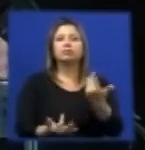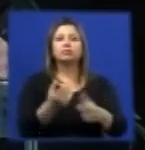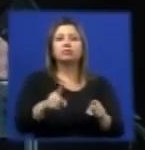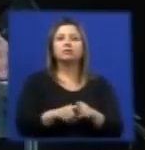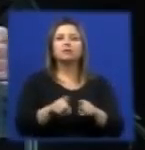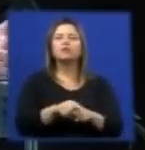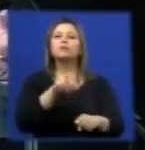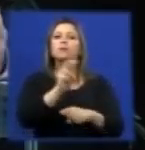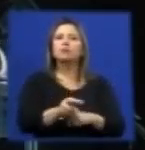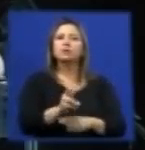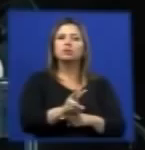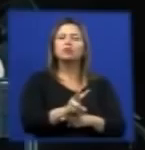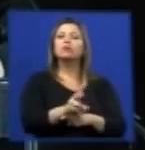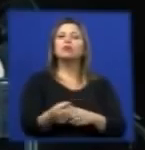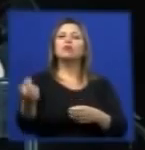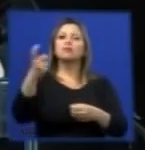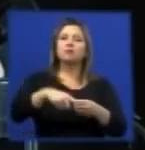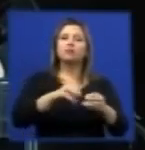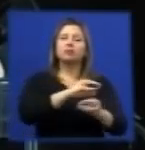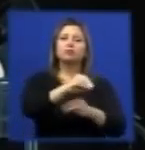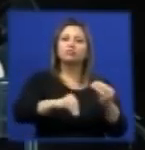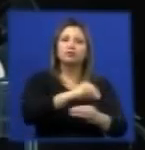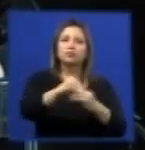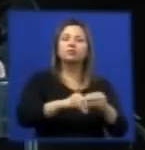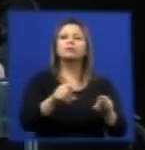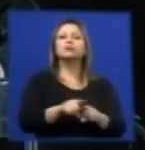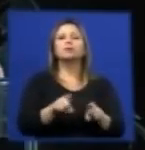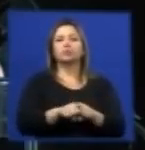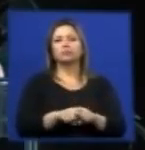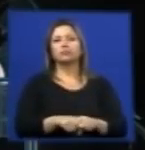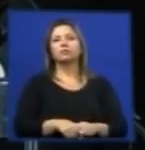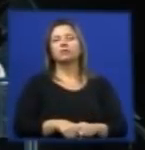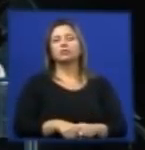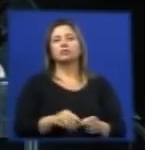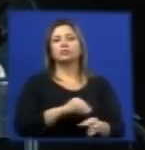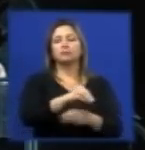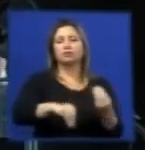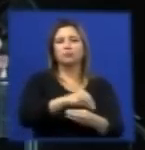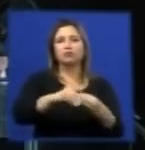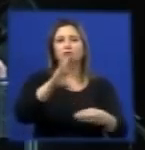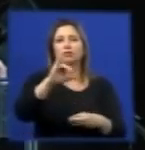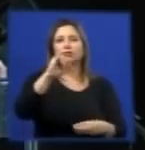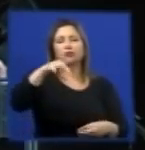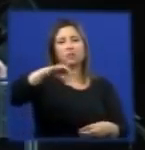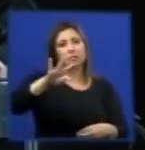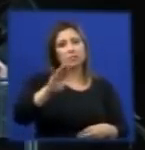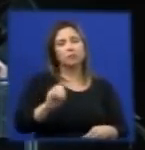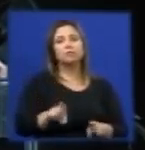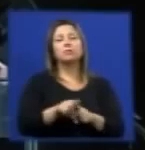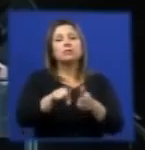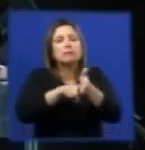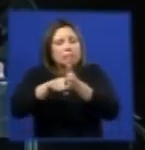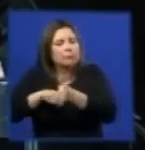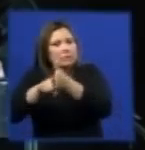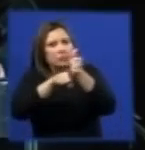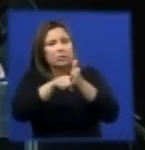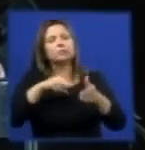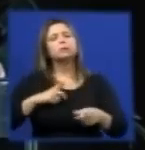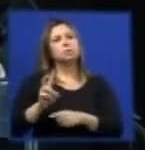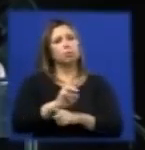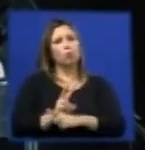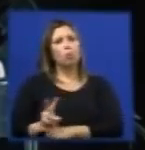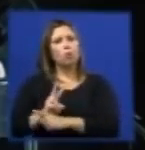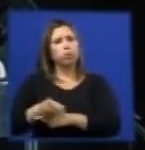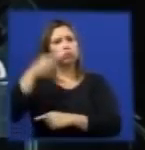inerte incorporado ao produto final, ou seja, é incorporada ao cimento. Testes de laboratório têm um rígido controle